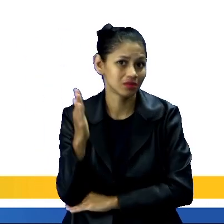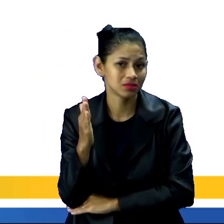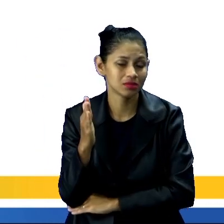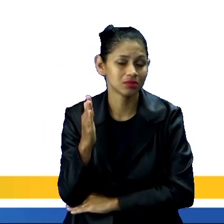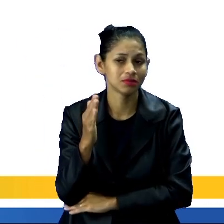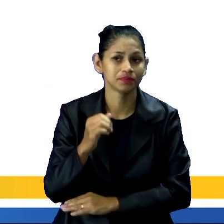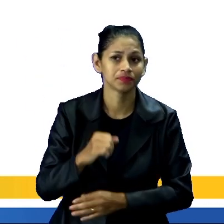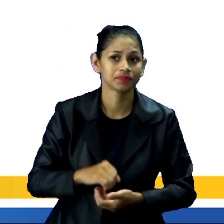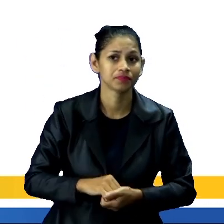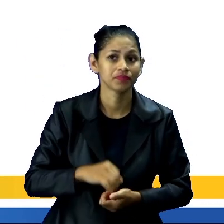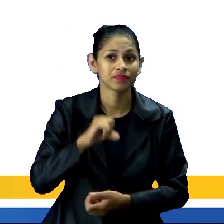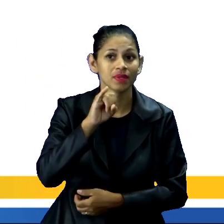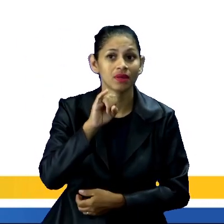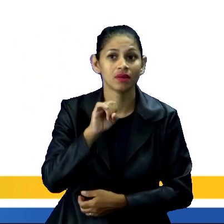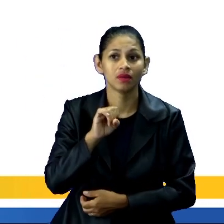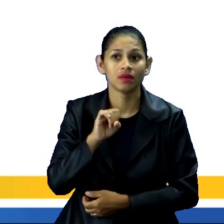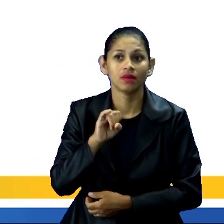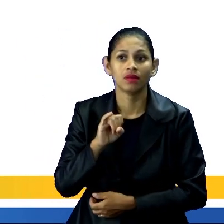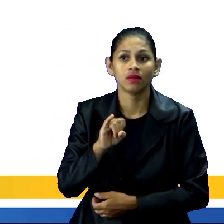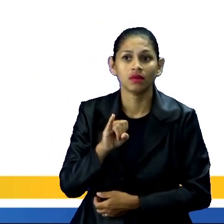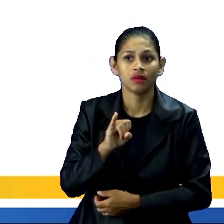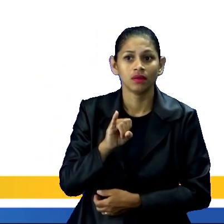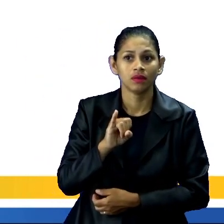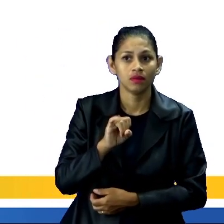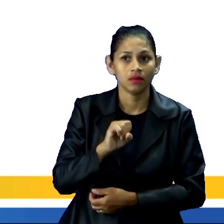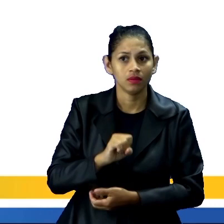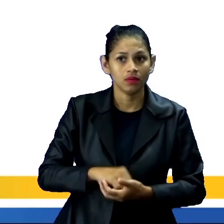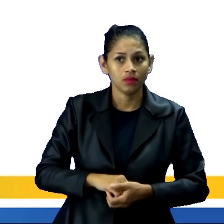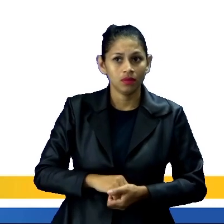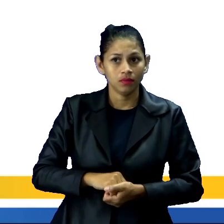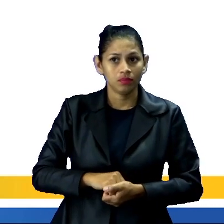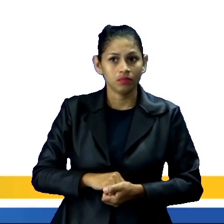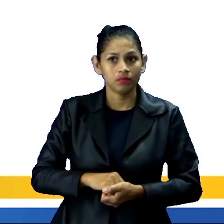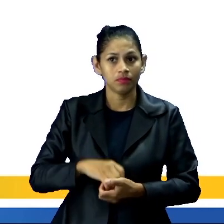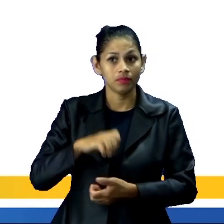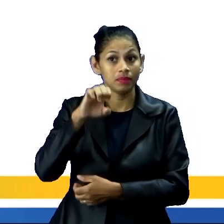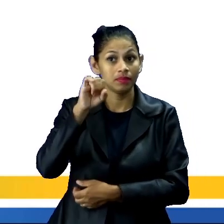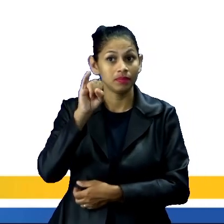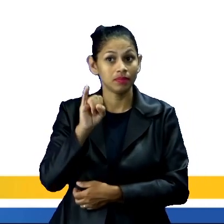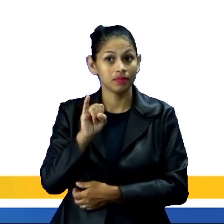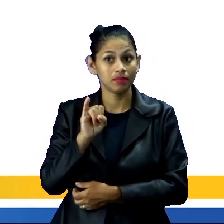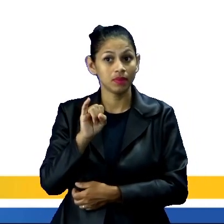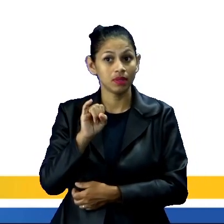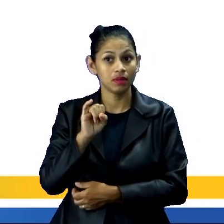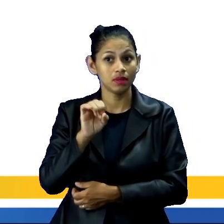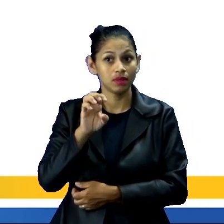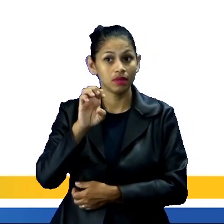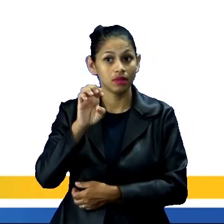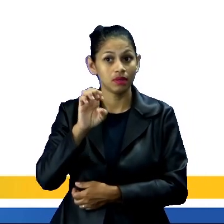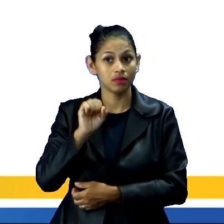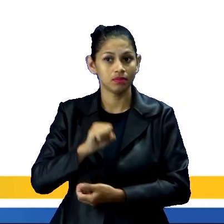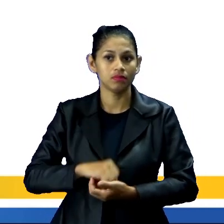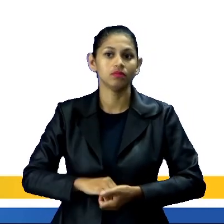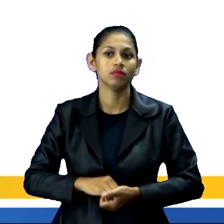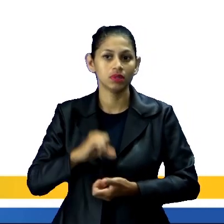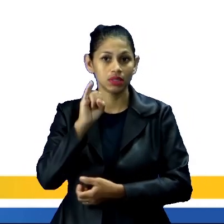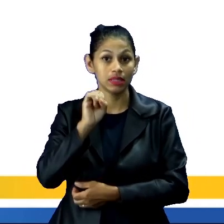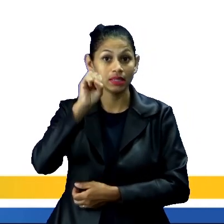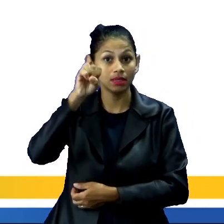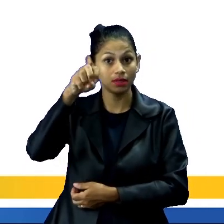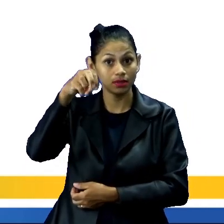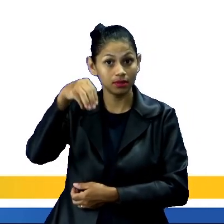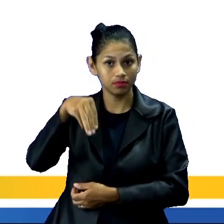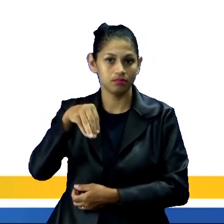aqui nos brasileiros. Imigrantes. Porque é como eles são conhecidos lá, tá? Aqui, eles são emigrantes.